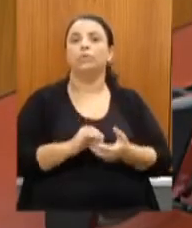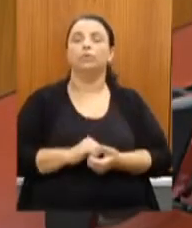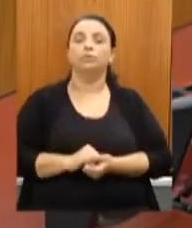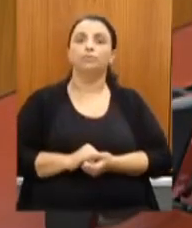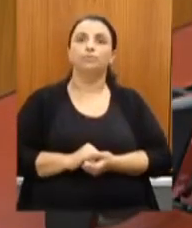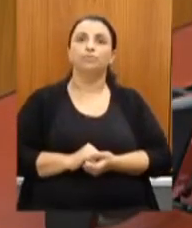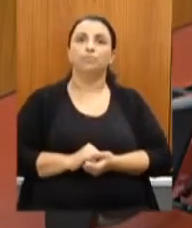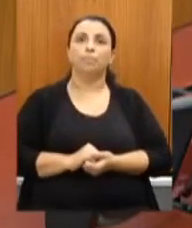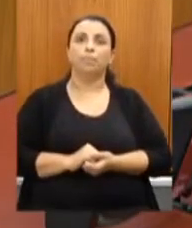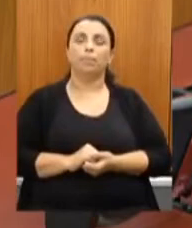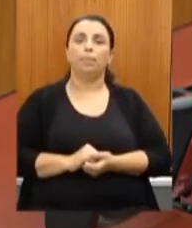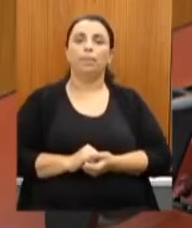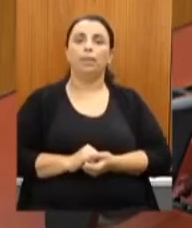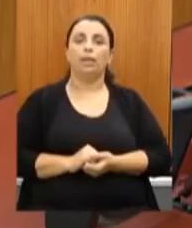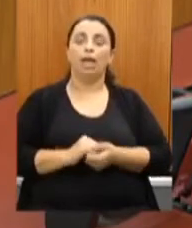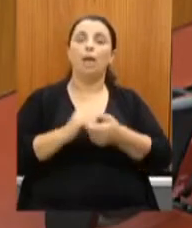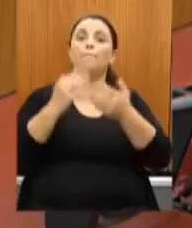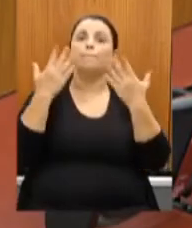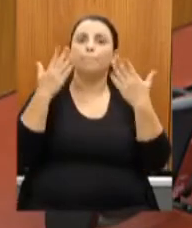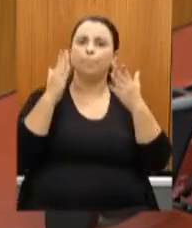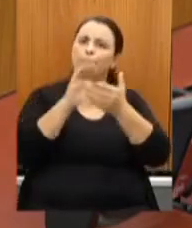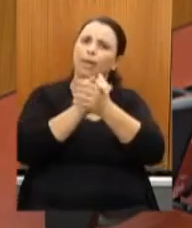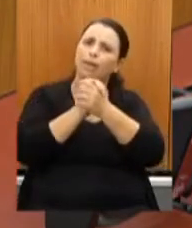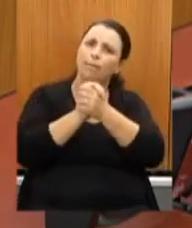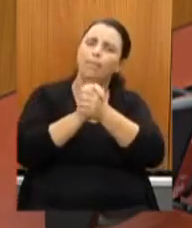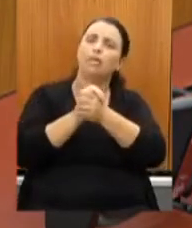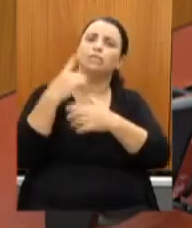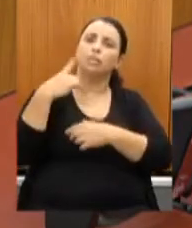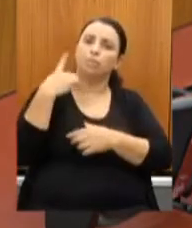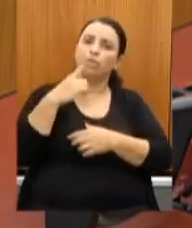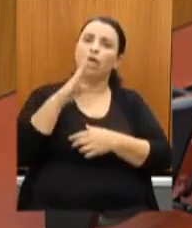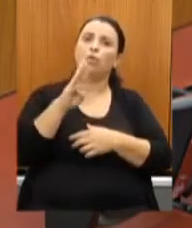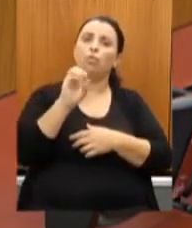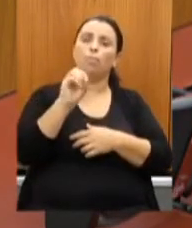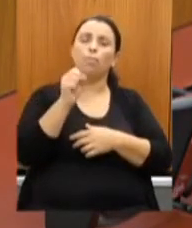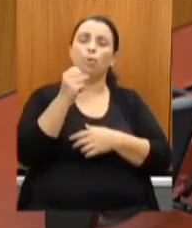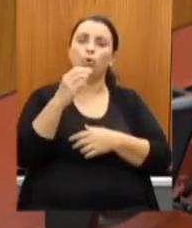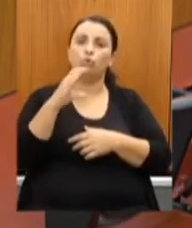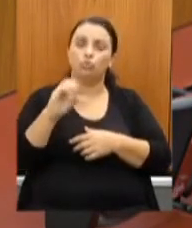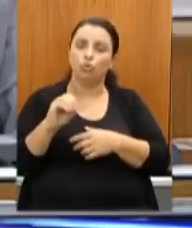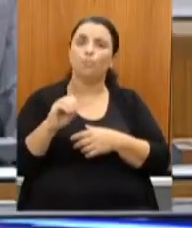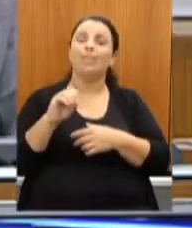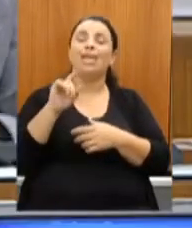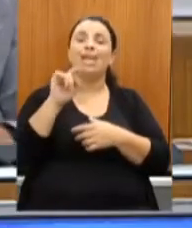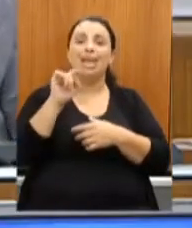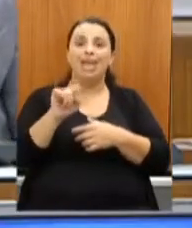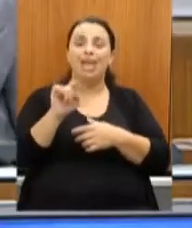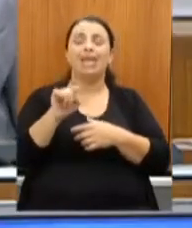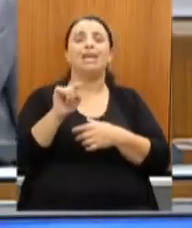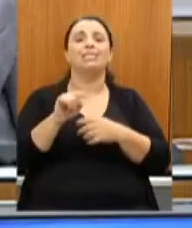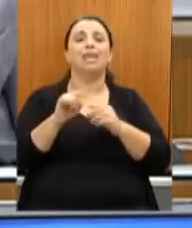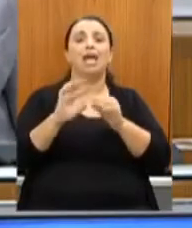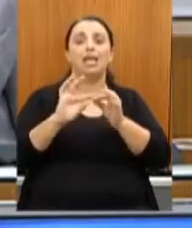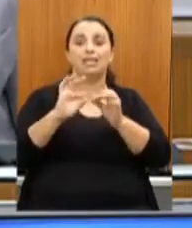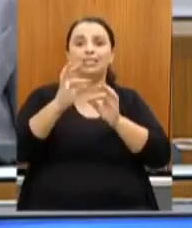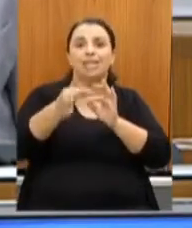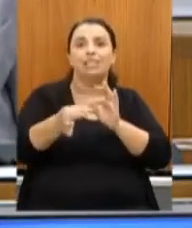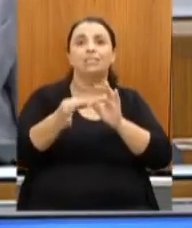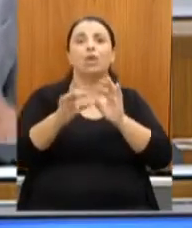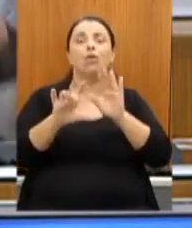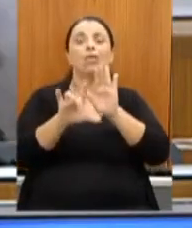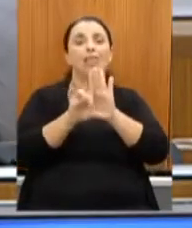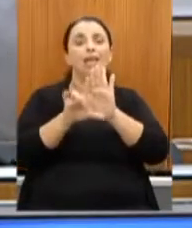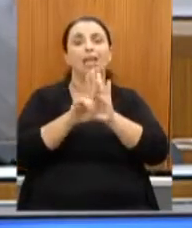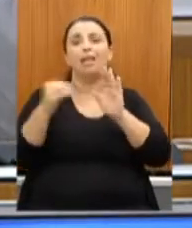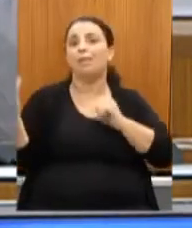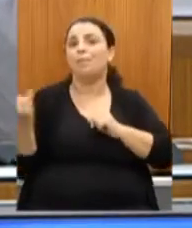parabéns, deputado Bosco, esse requerimento de extensão da lei é importantíssimo para que realmente a lei chegue. A